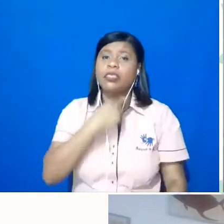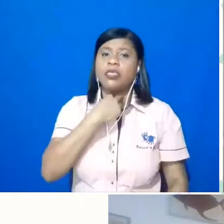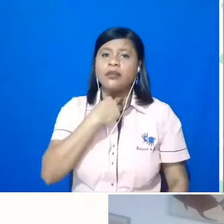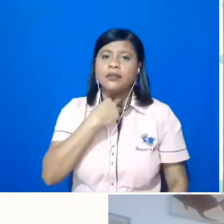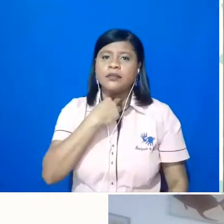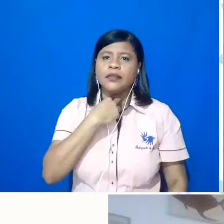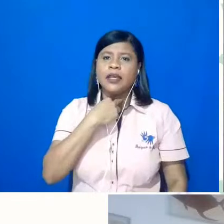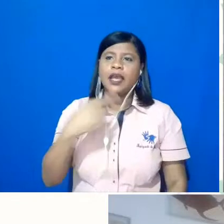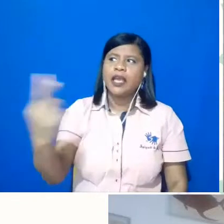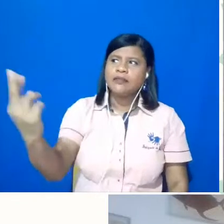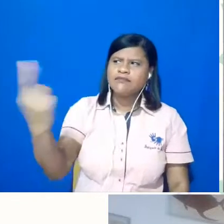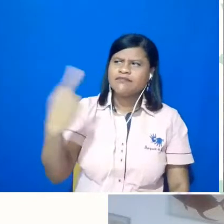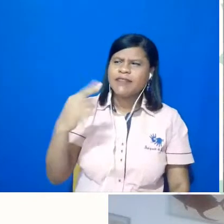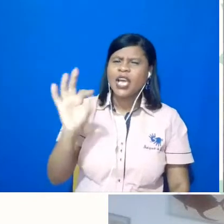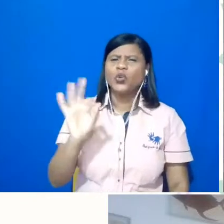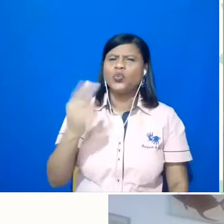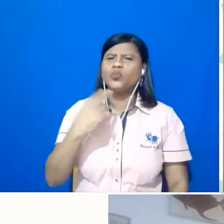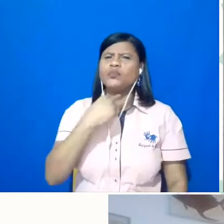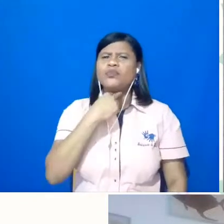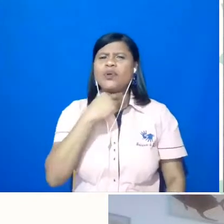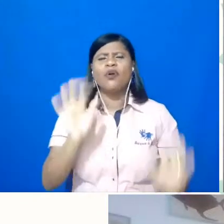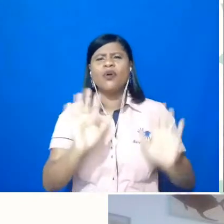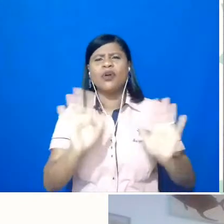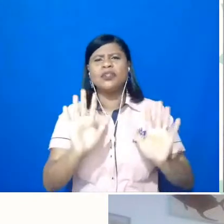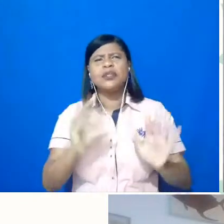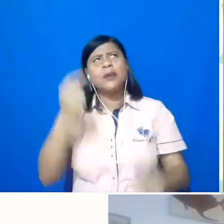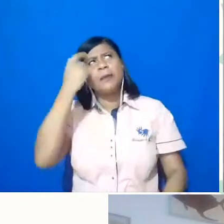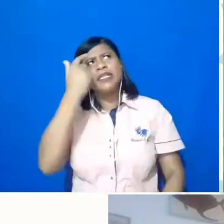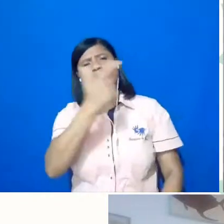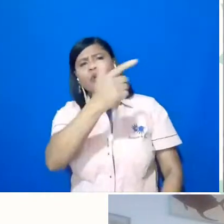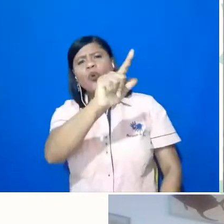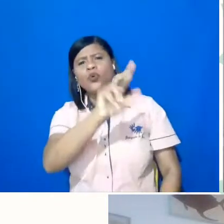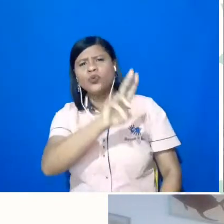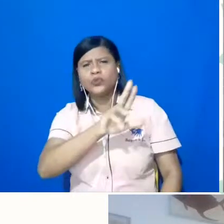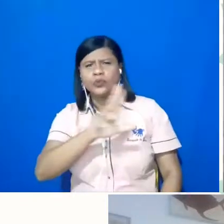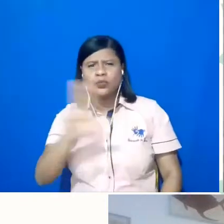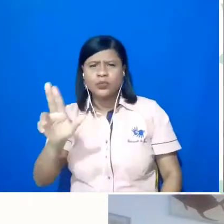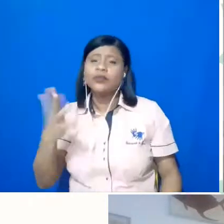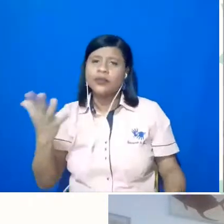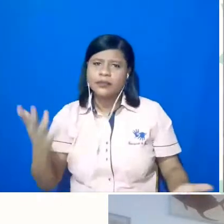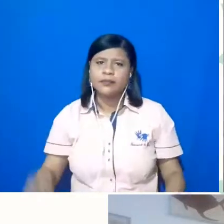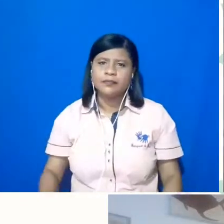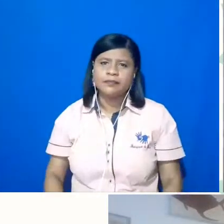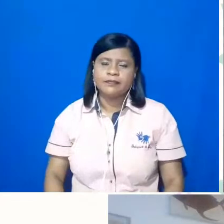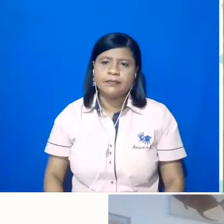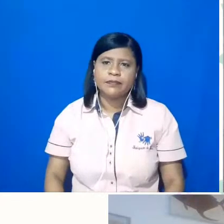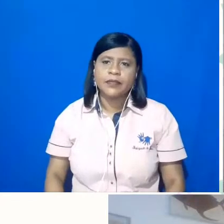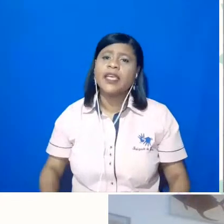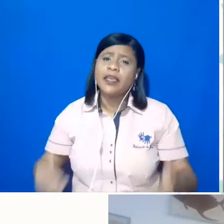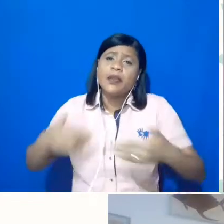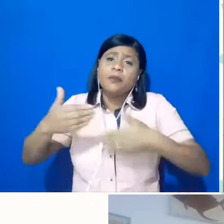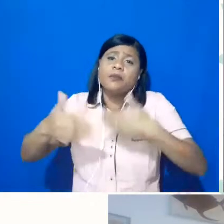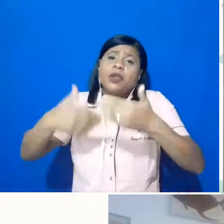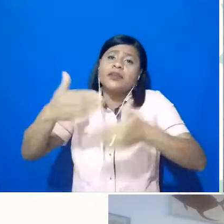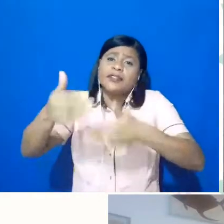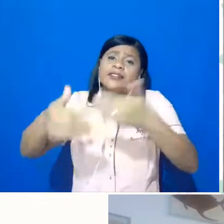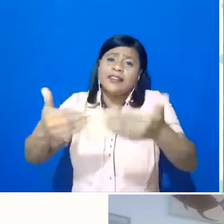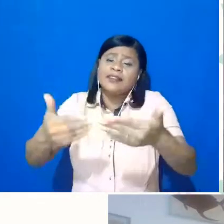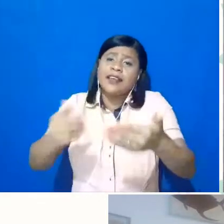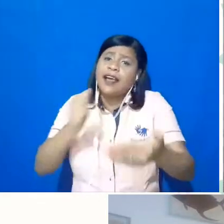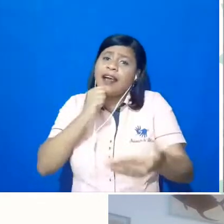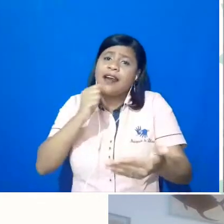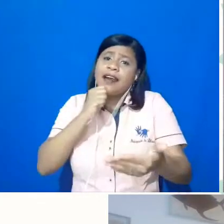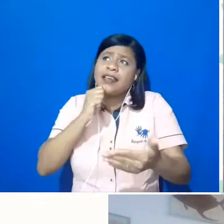resposta negativa, precisa pensar em um outro nome, então, é um processo mesmo, né, a gente não tem uma data